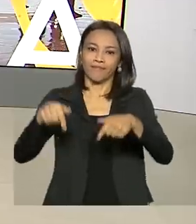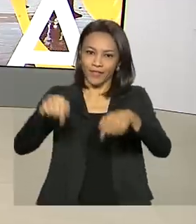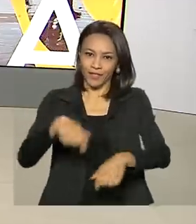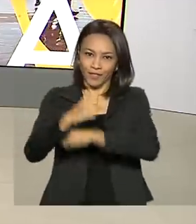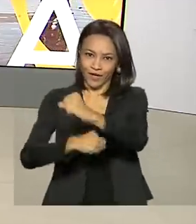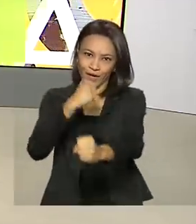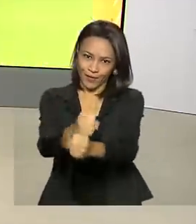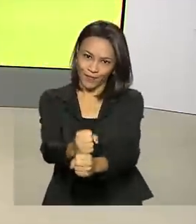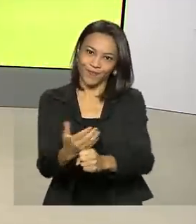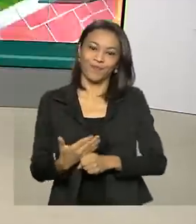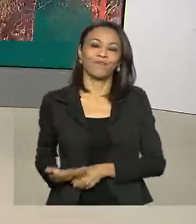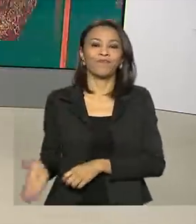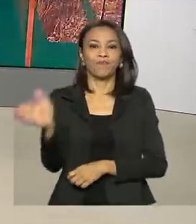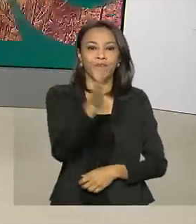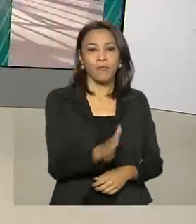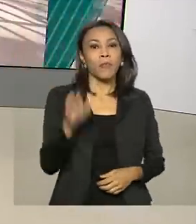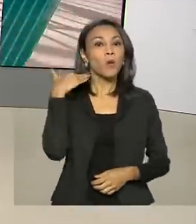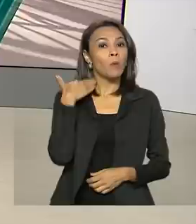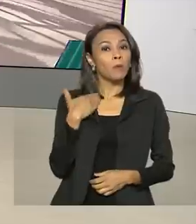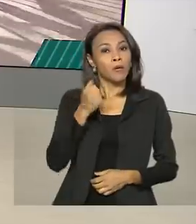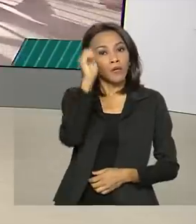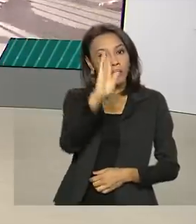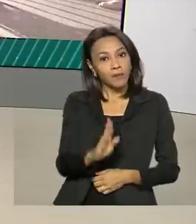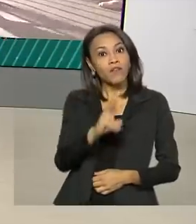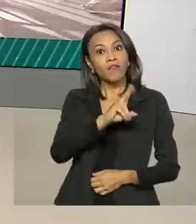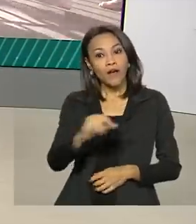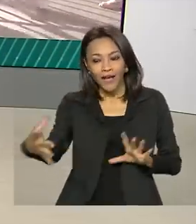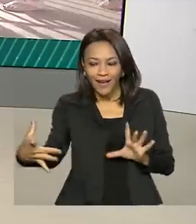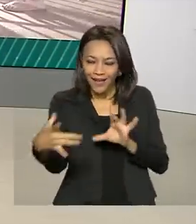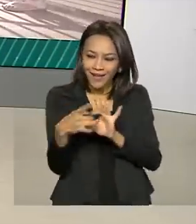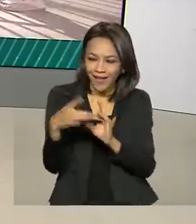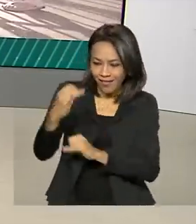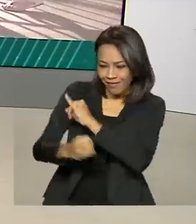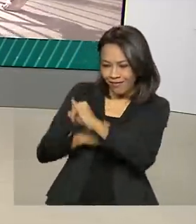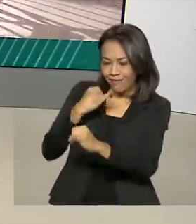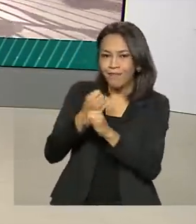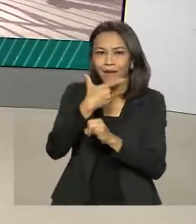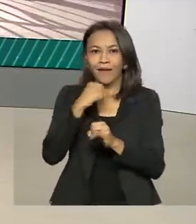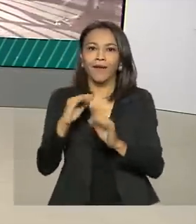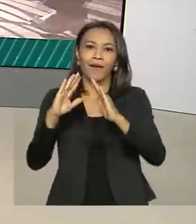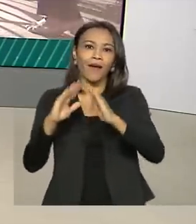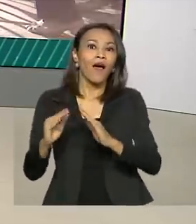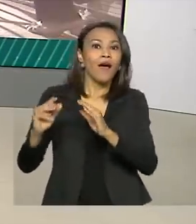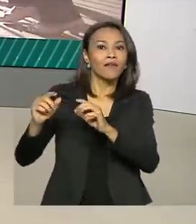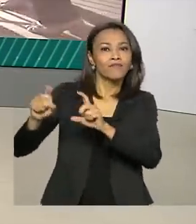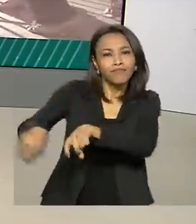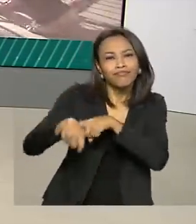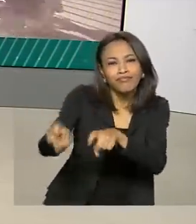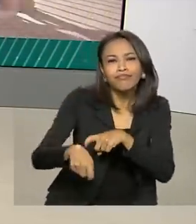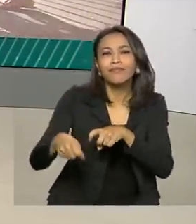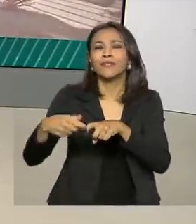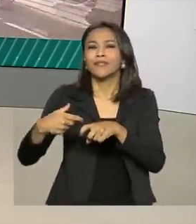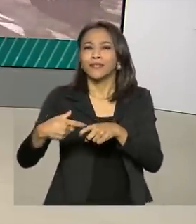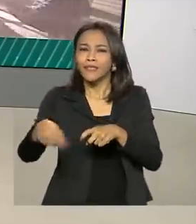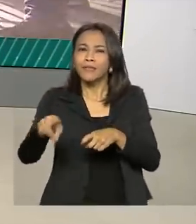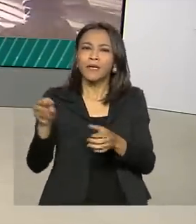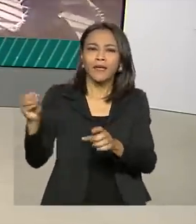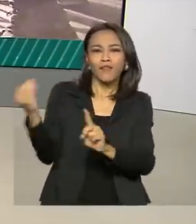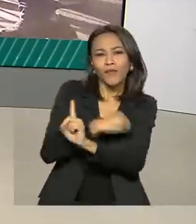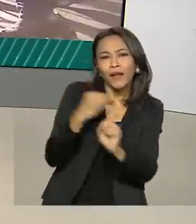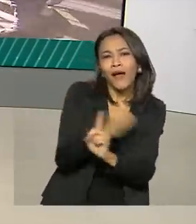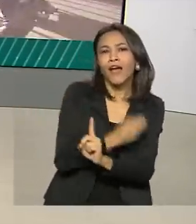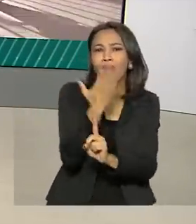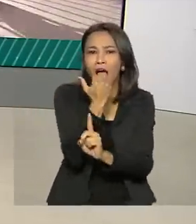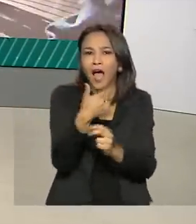E o Banco do Brasil vai conectar pequenos produtores a quem se encontra em situação de vulnerabilidade alimentar. A campanha